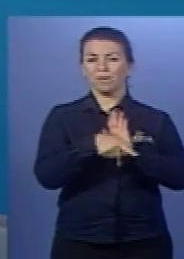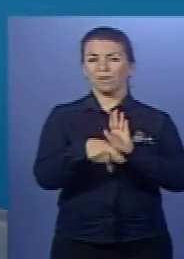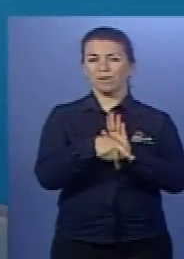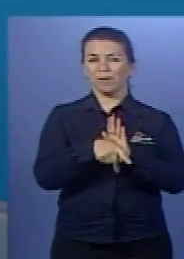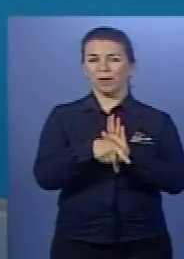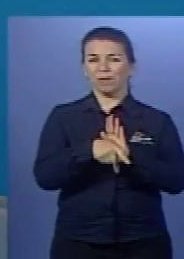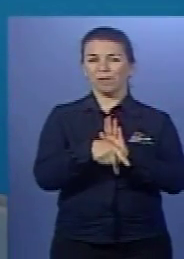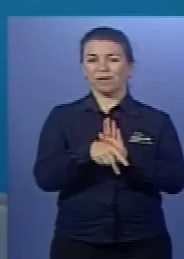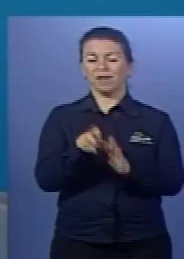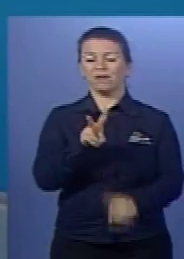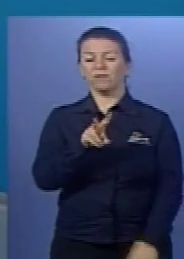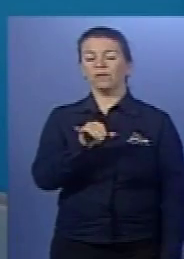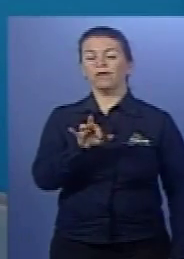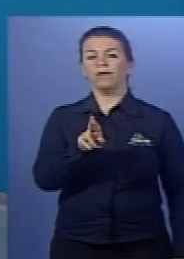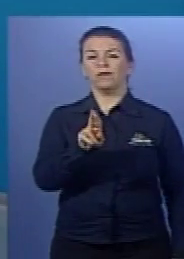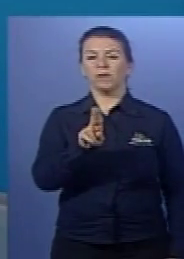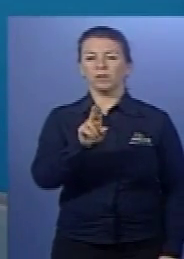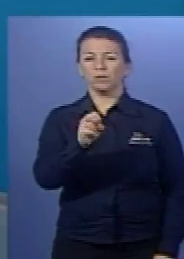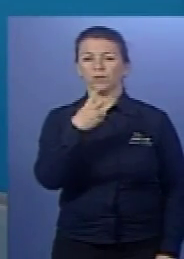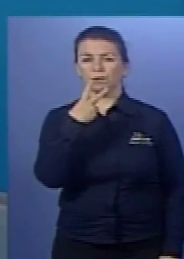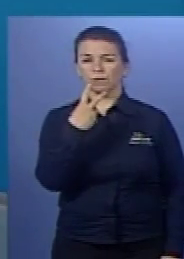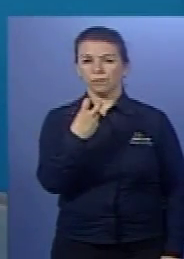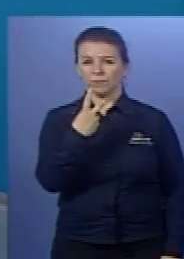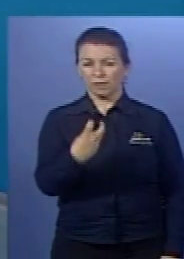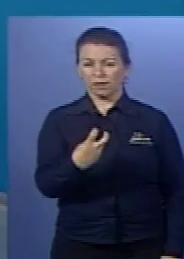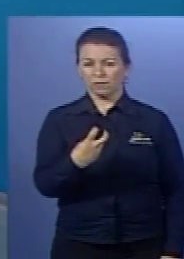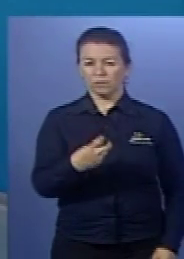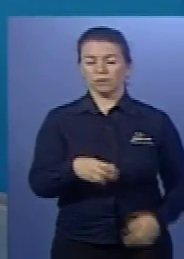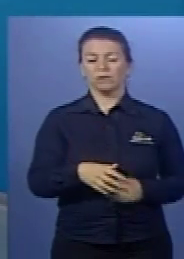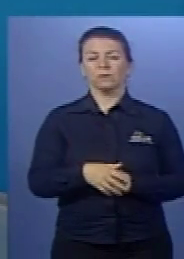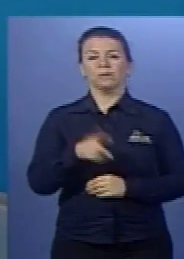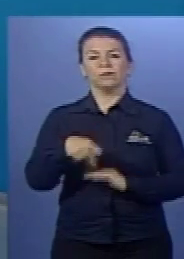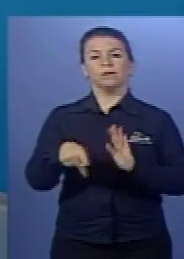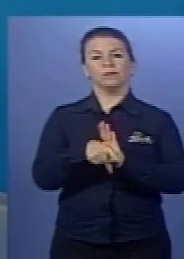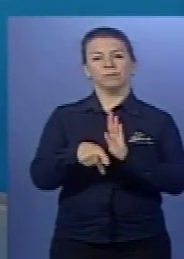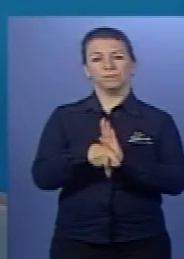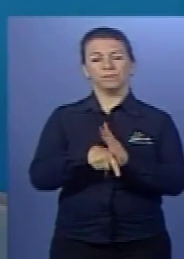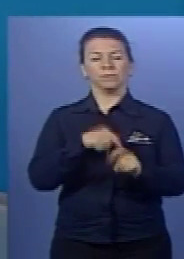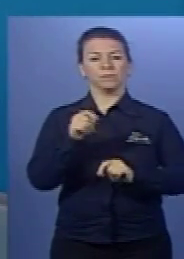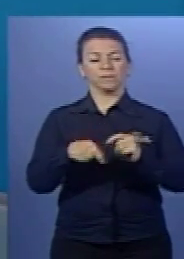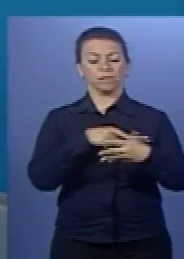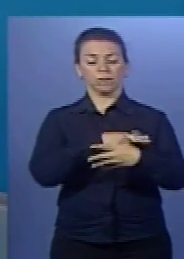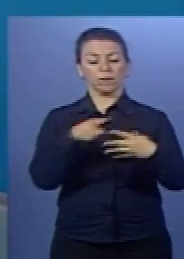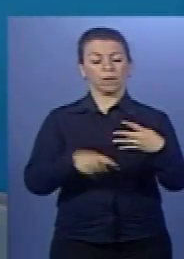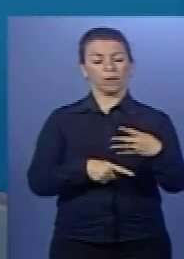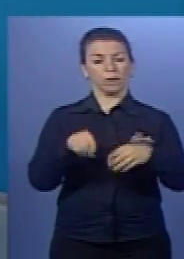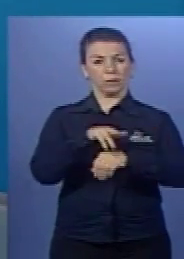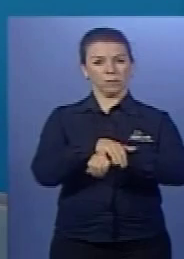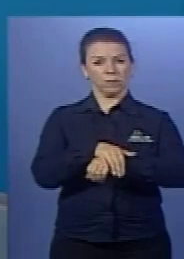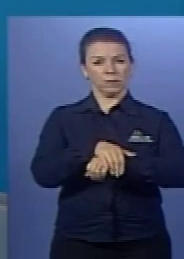Lembra que na aula passada eu falei para vocês de quatro doenças bacterianas que você não pode esquecer.